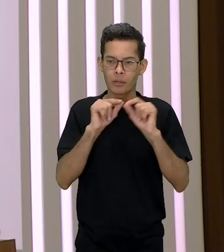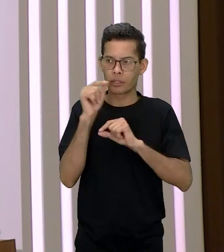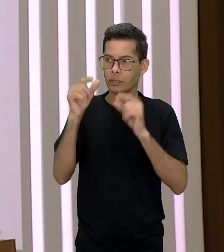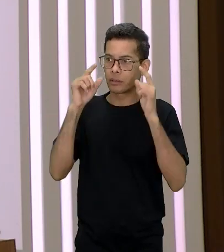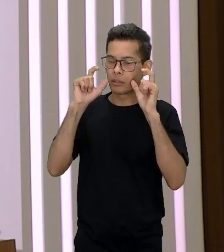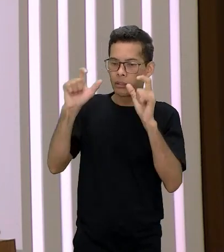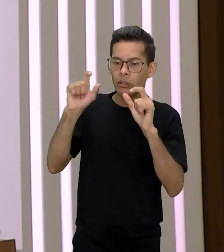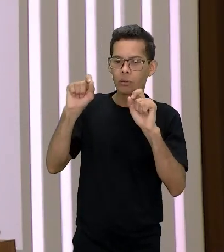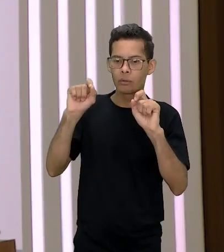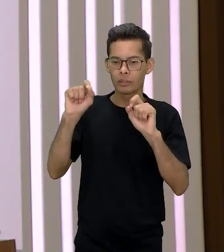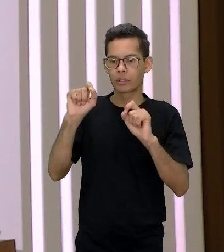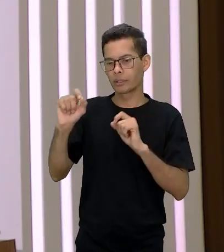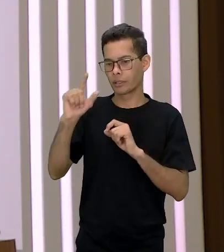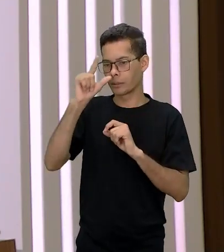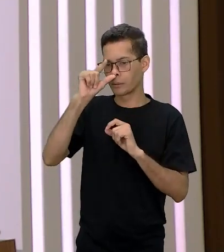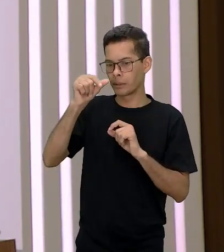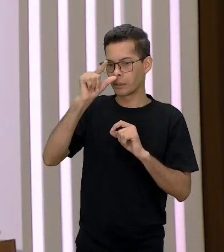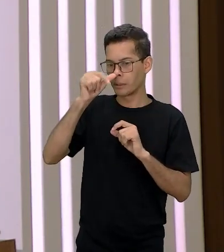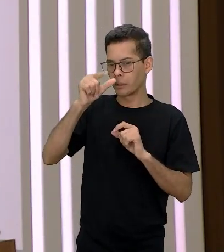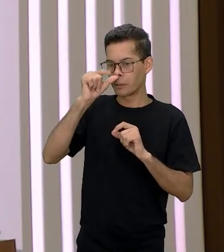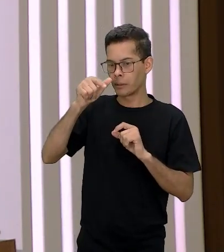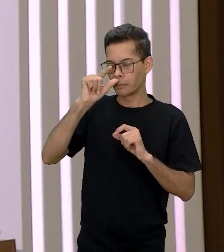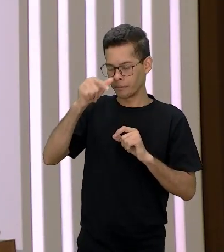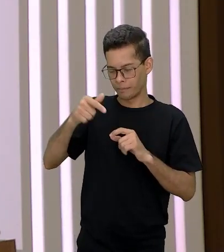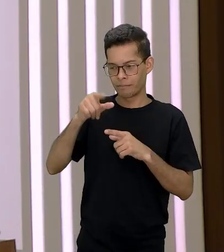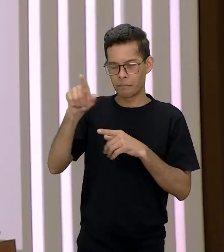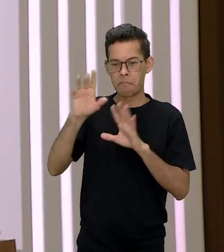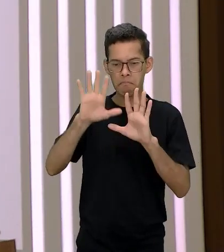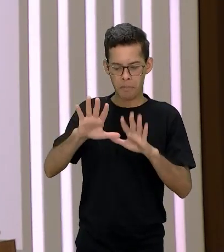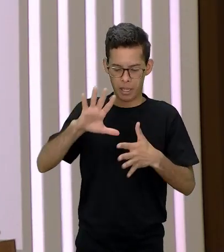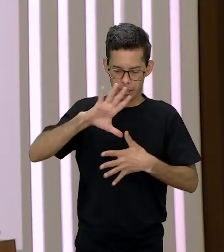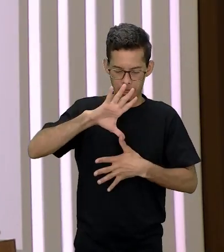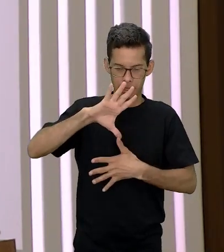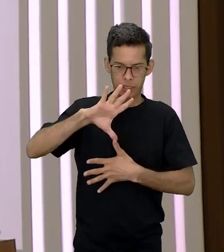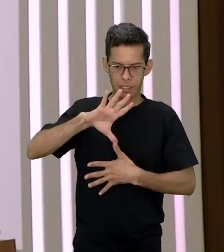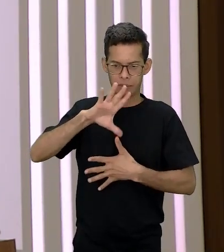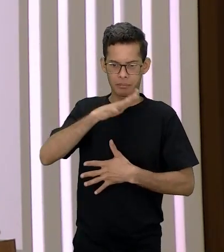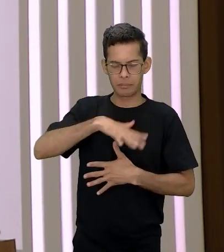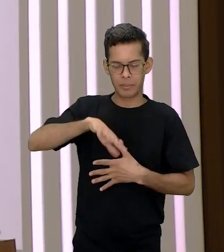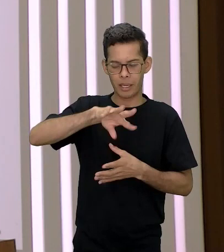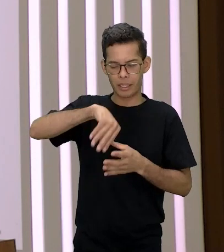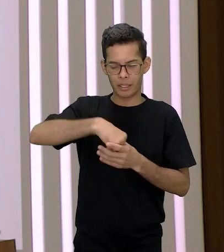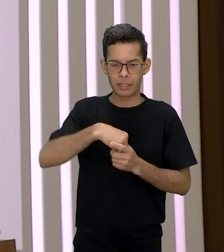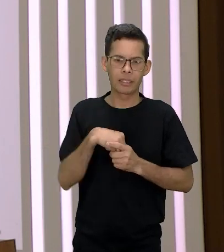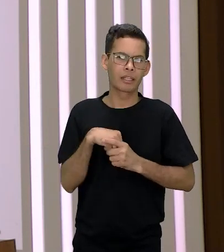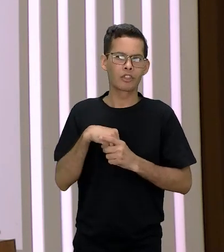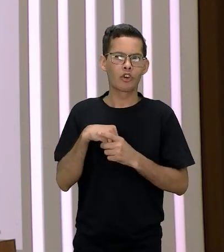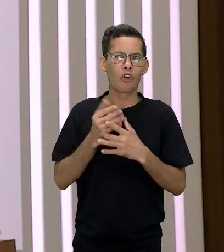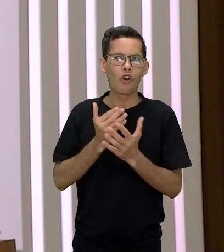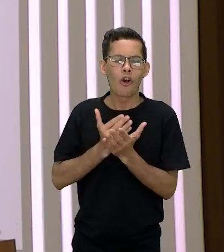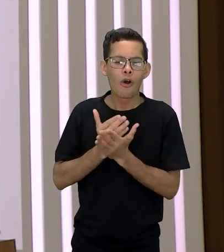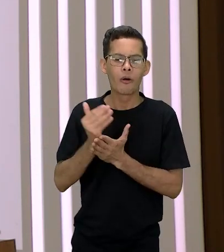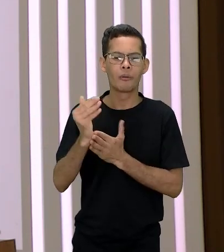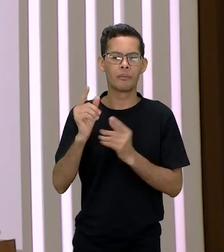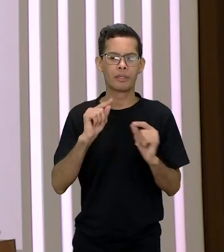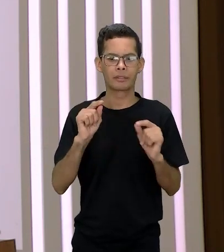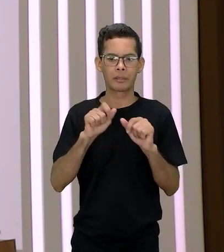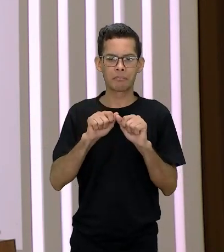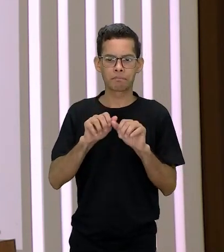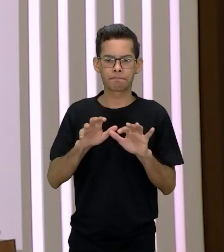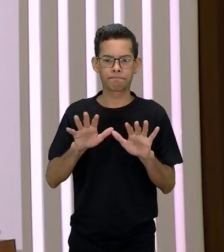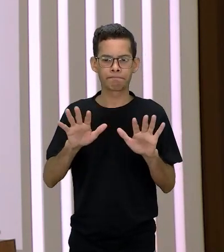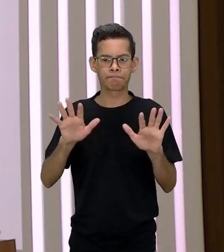já está diminuindo só que aqui no novo mundo aqui na América isso se torna uma grande histeria e a gente tem essa